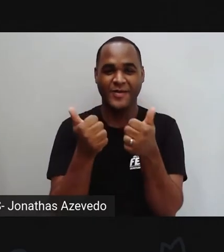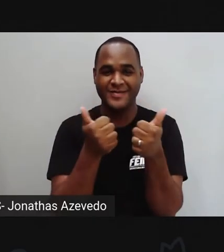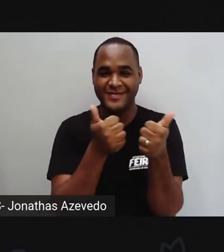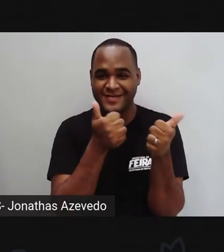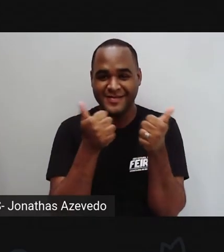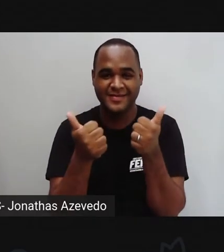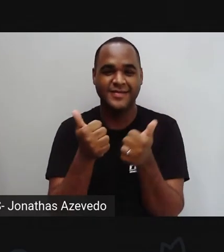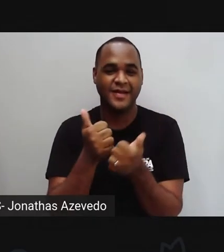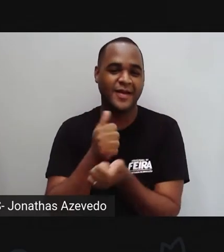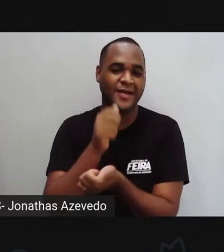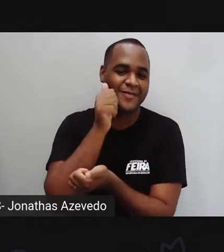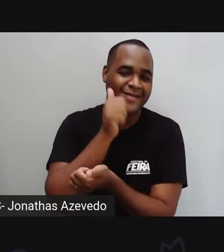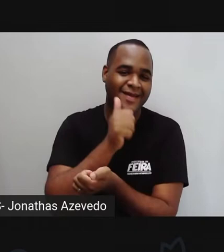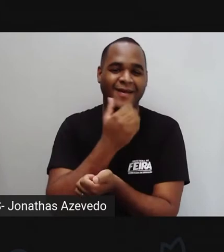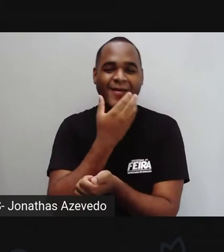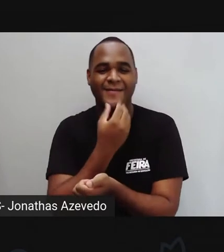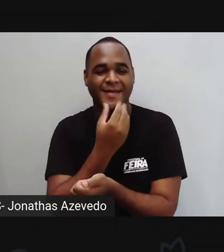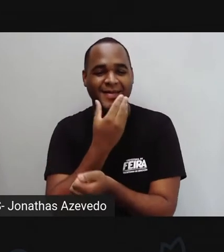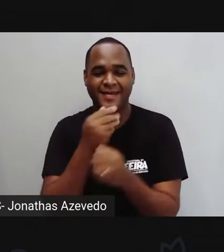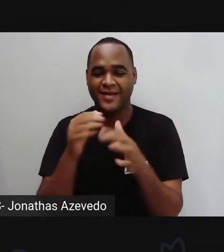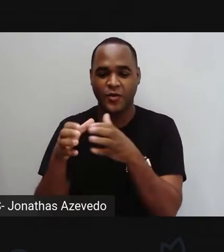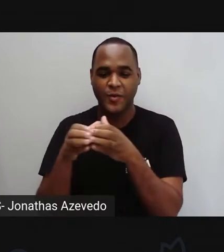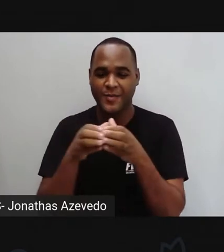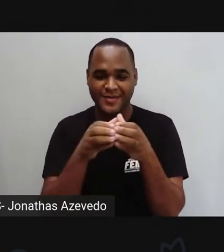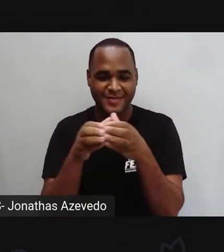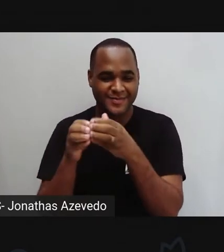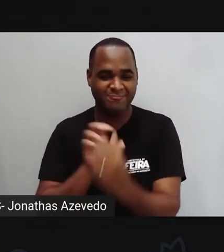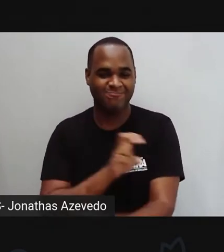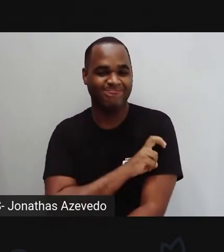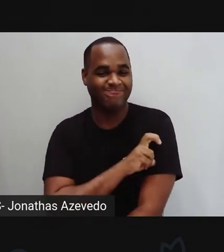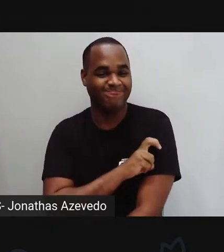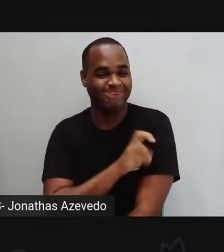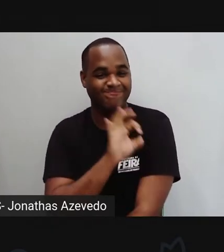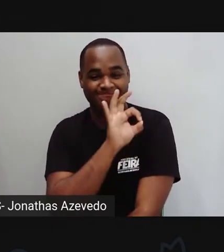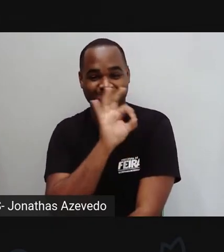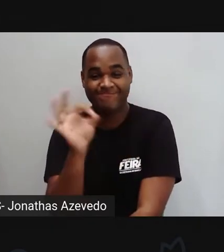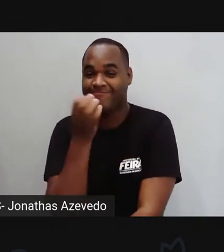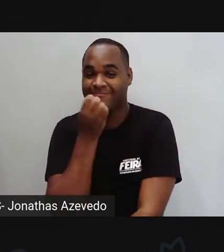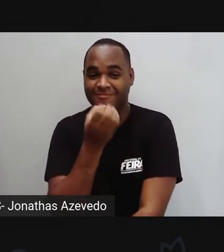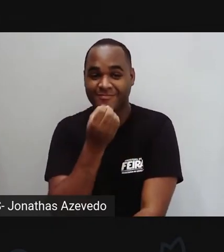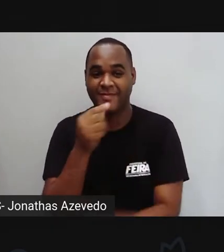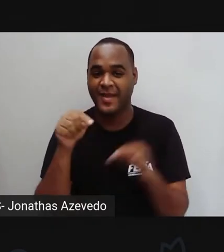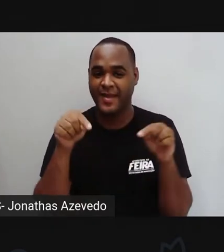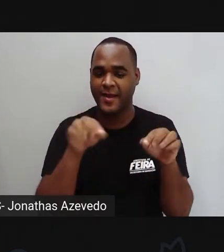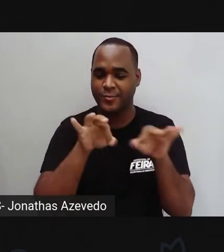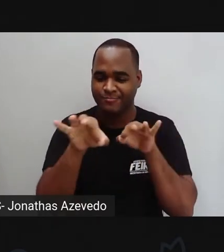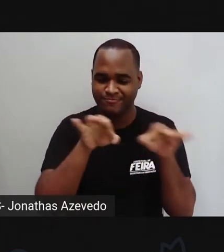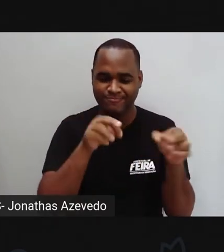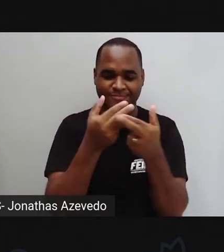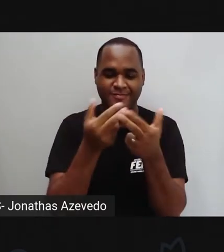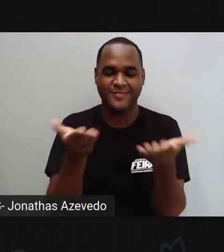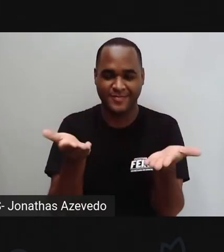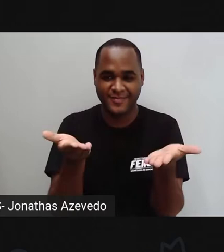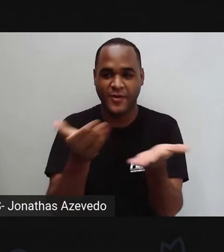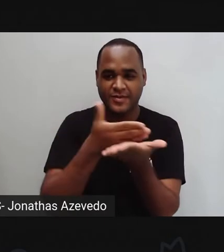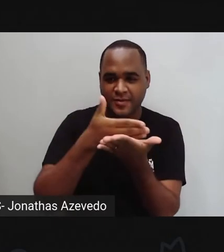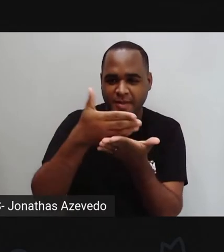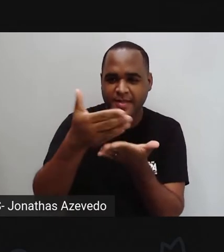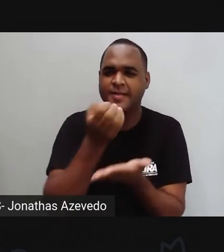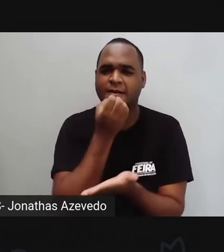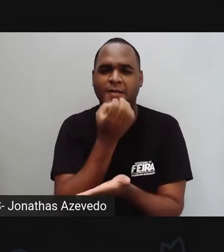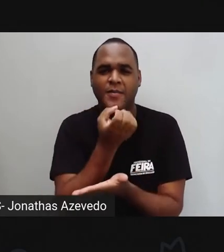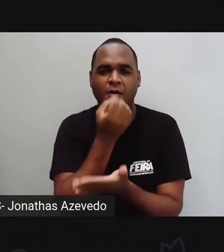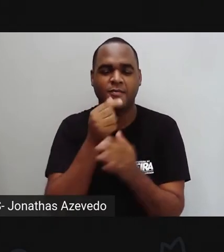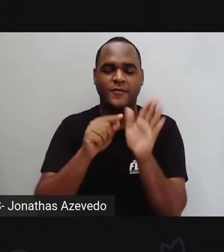Olá, meninos e meninas aí das turmas do quinto ano, olhem só, estamos aqui prontos, não é para começarmos mais uma